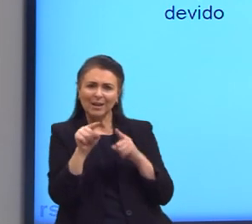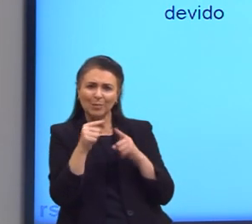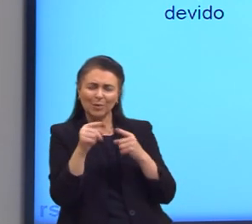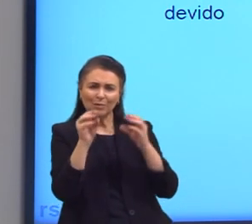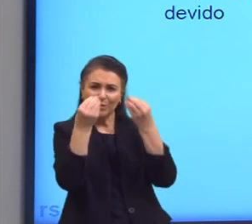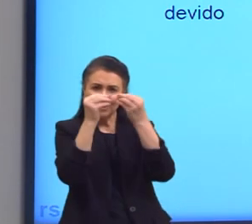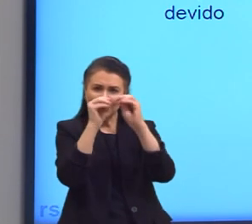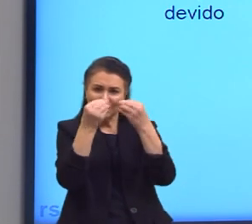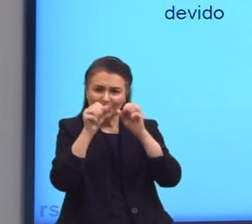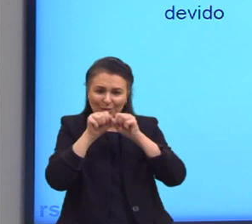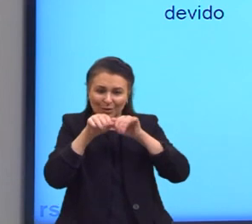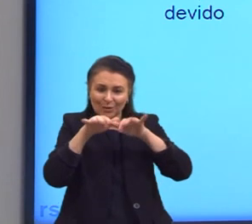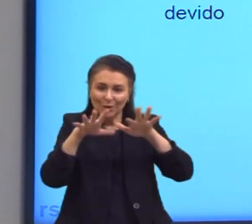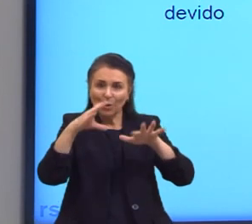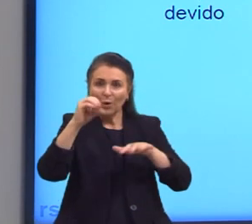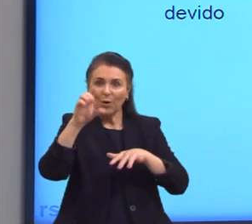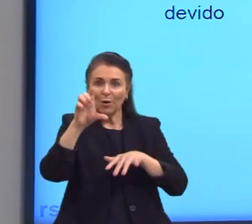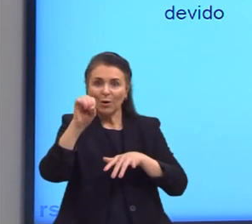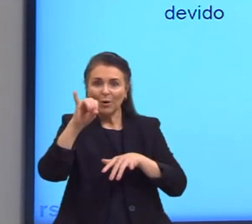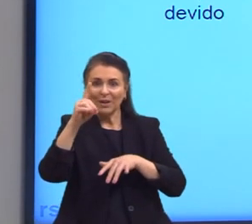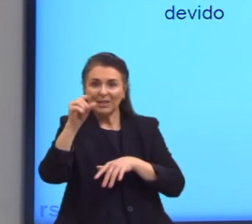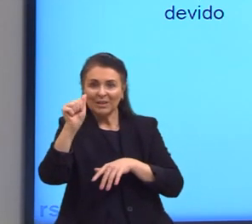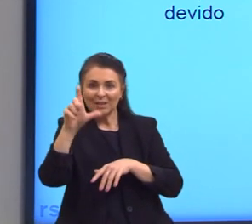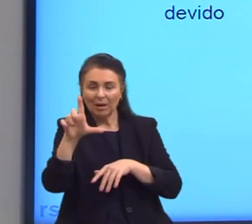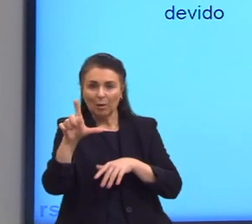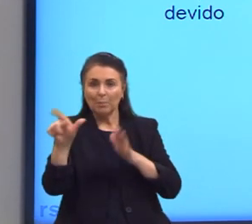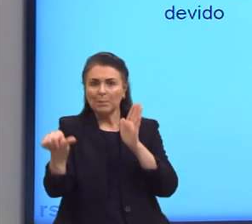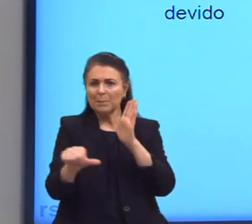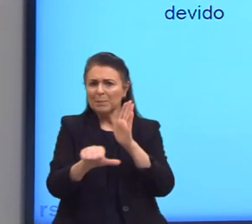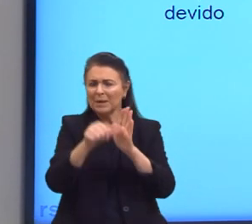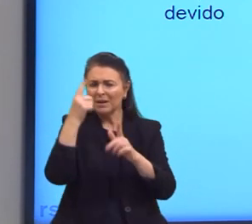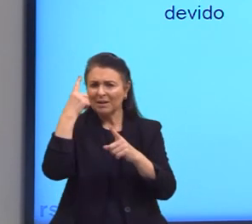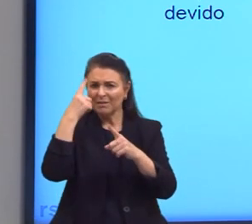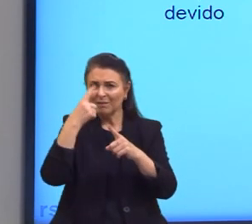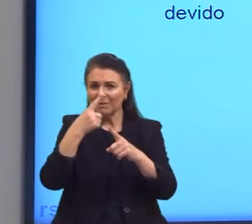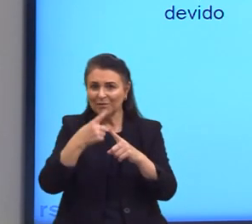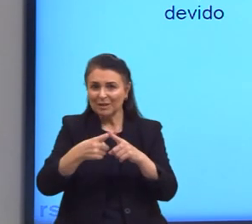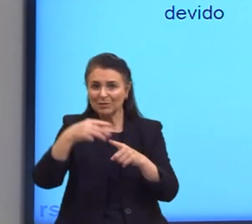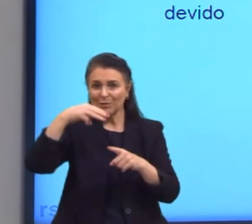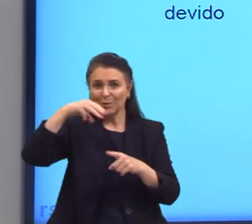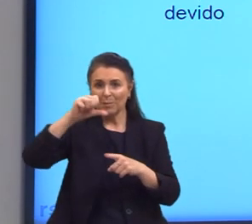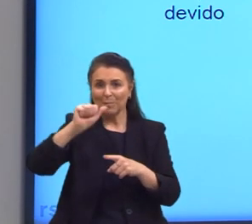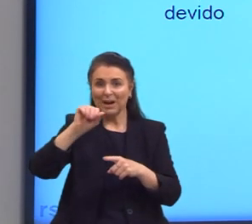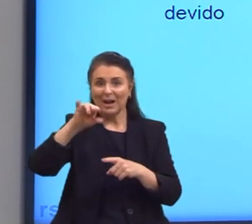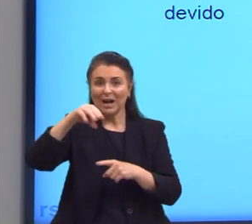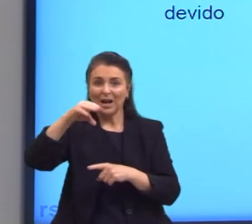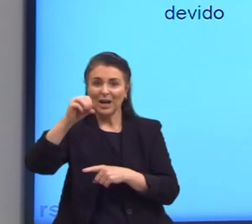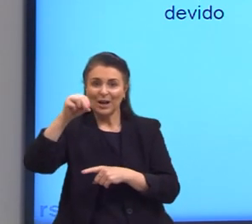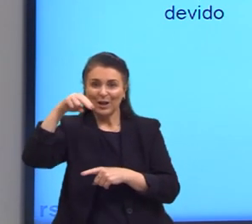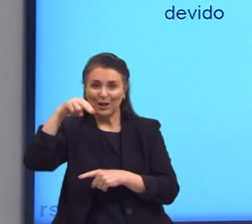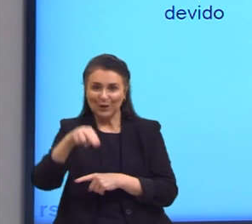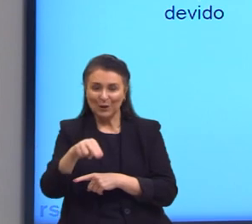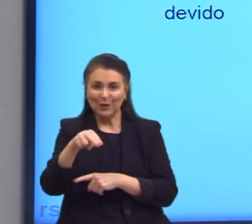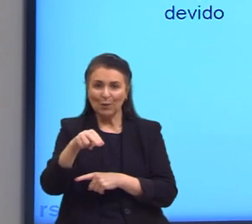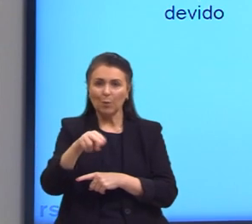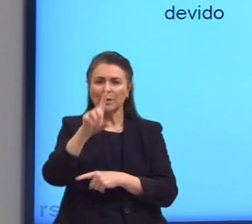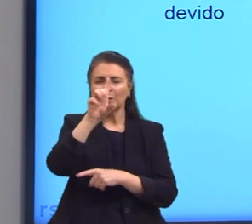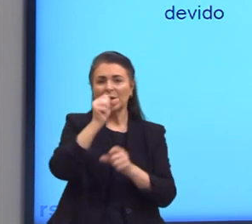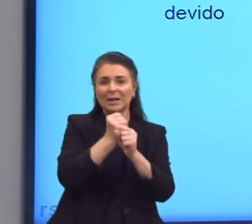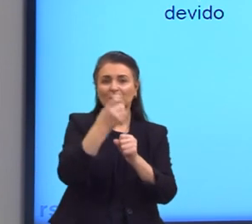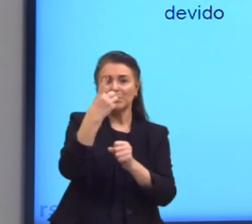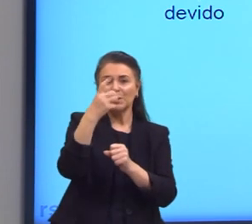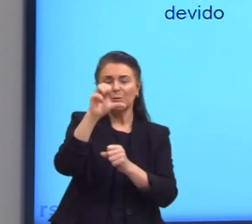uma dispersão coloidal. Foi observado pela primeira vez por Michael Faraday em 1857